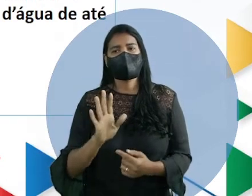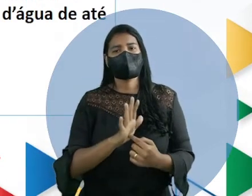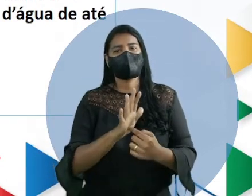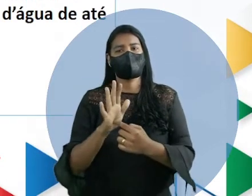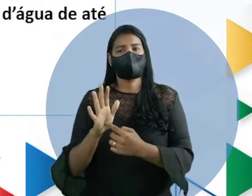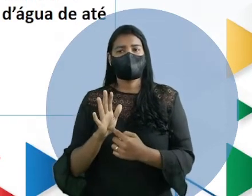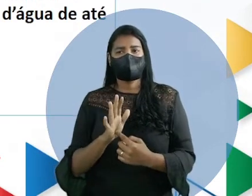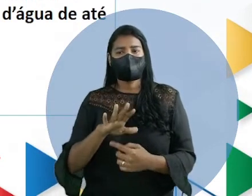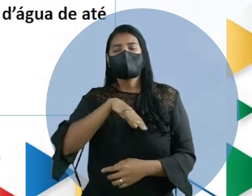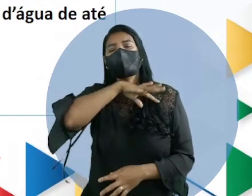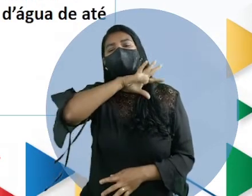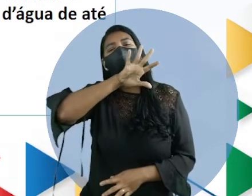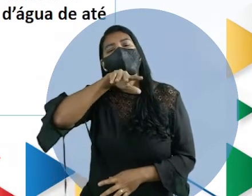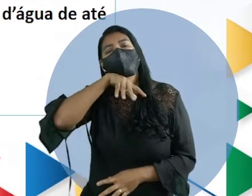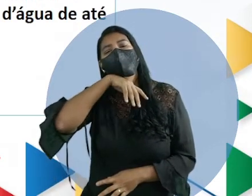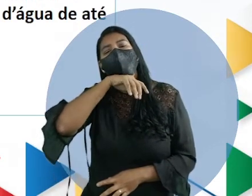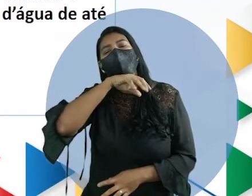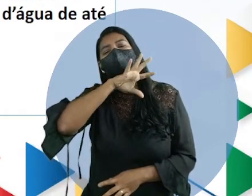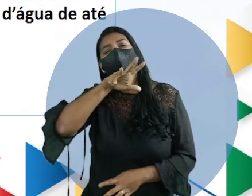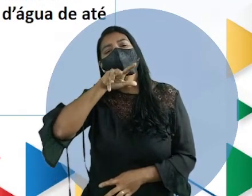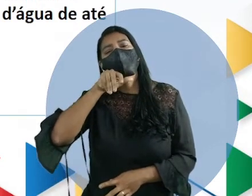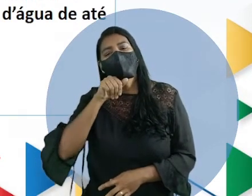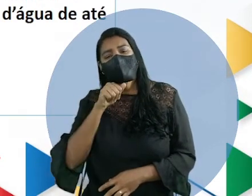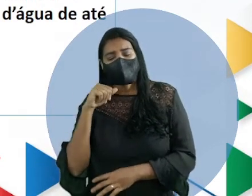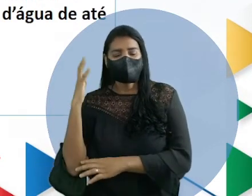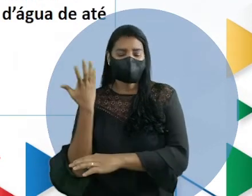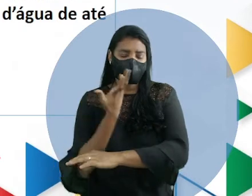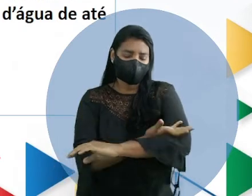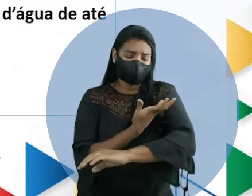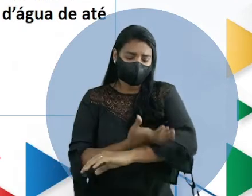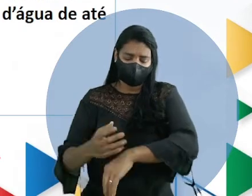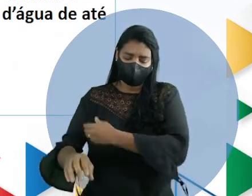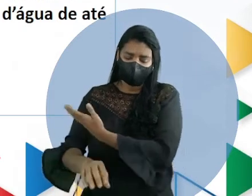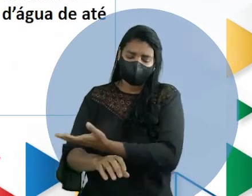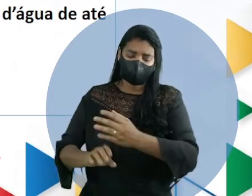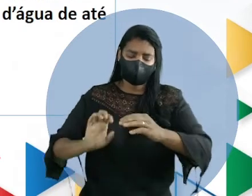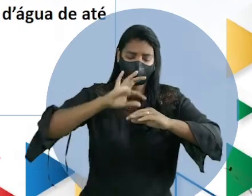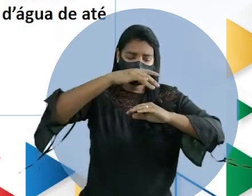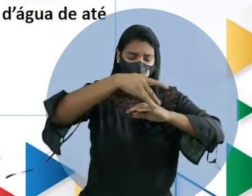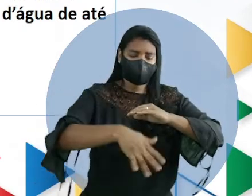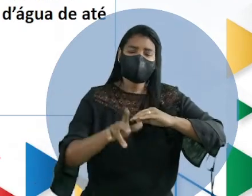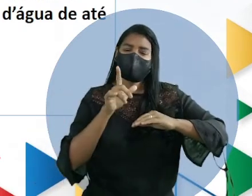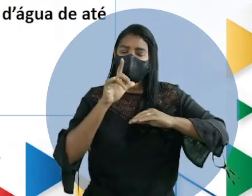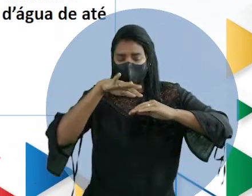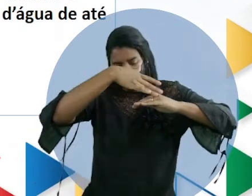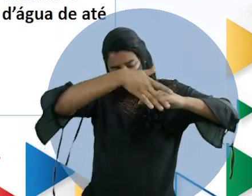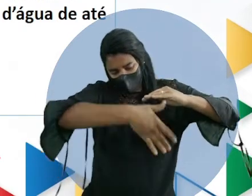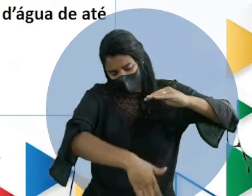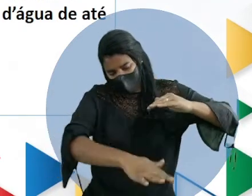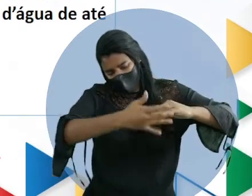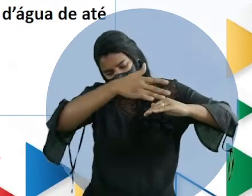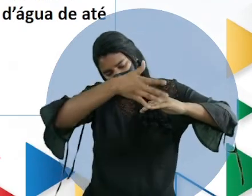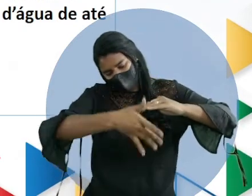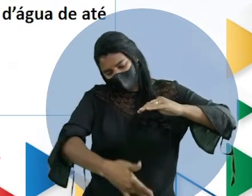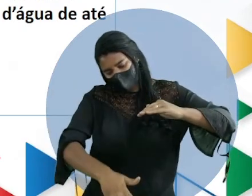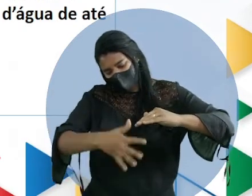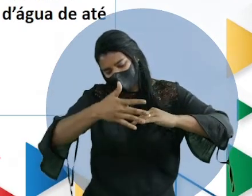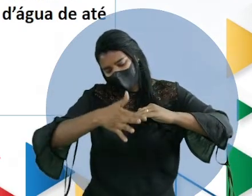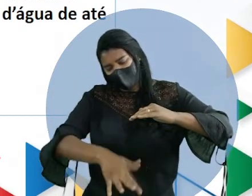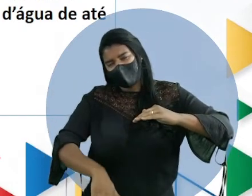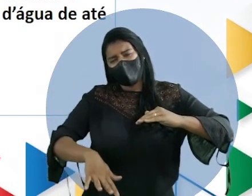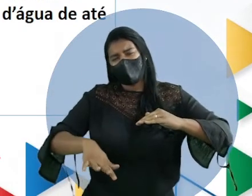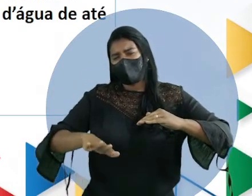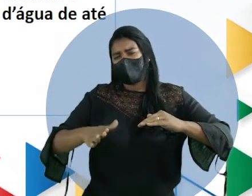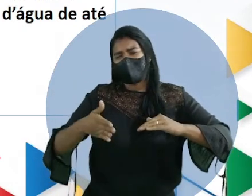espécies animais e vegetais, e ainda abrange as cataraca do Iguaçu, que são quedas d'águas de até